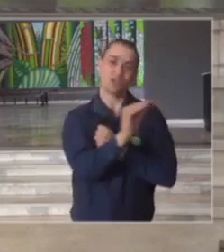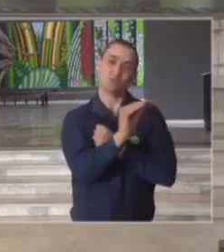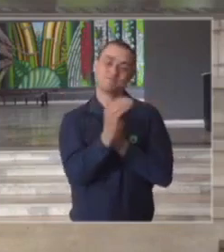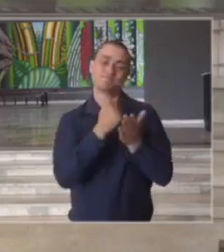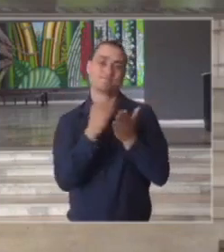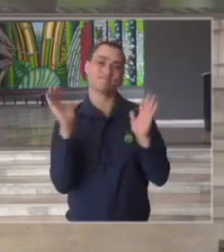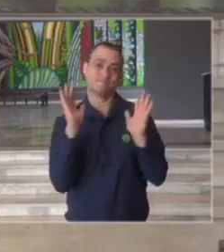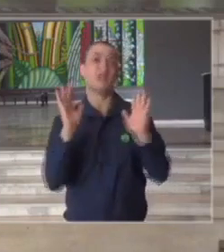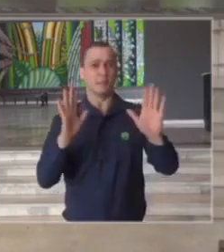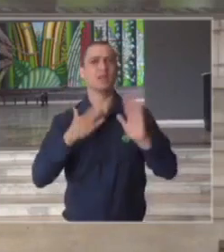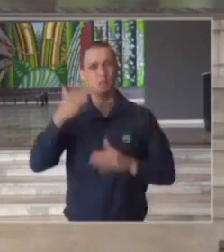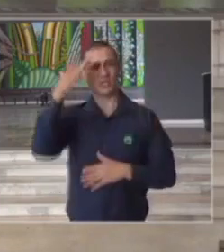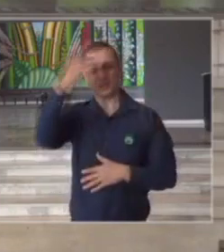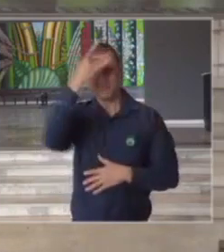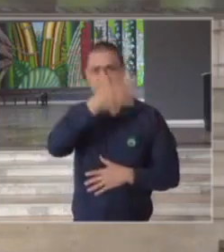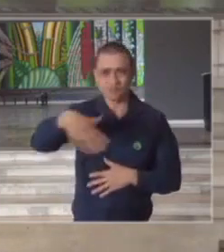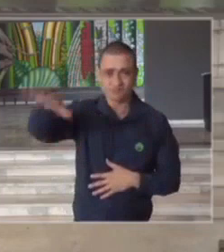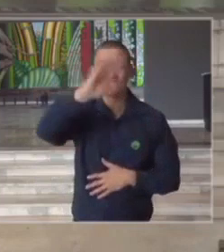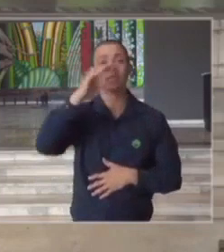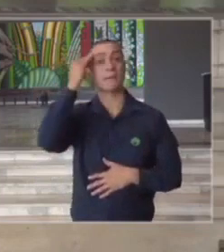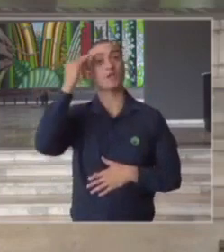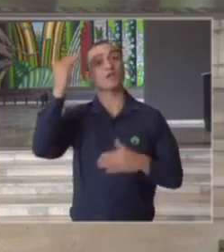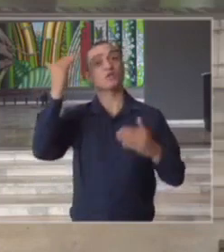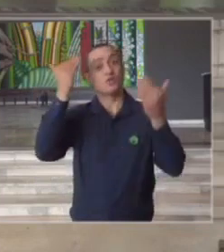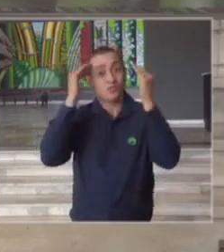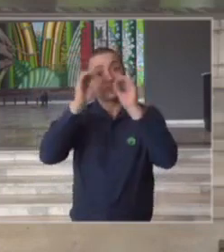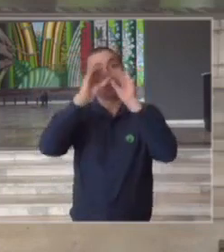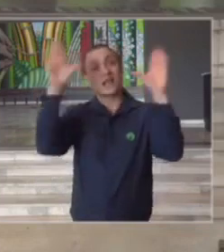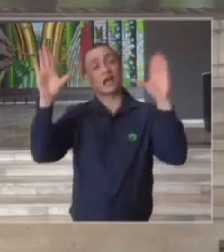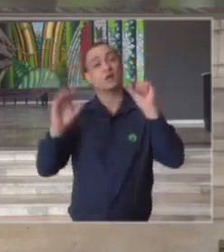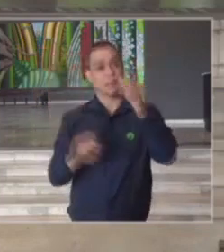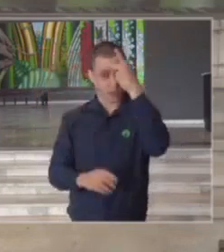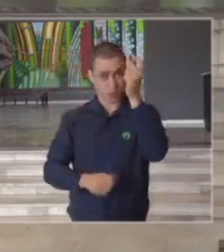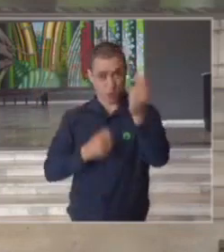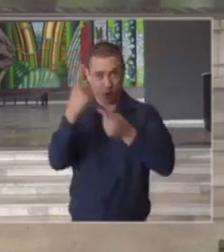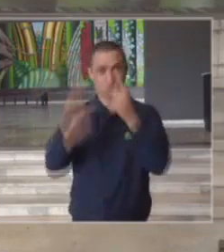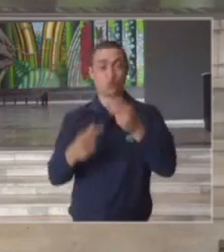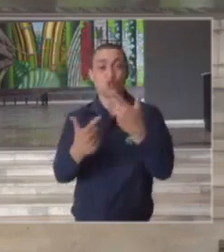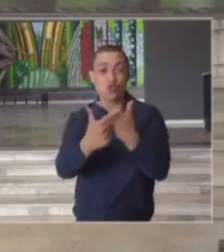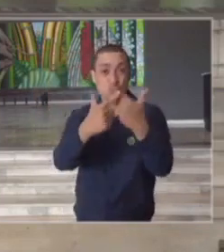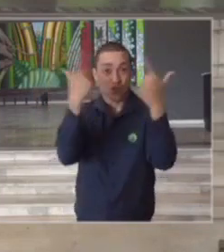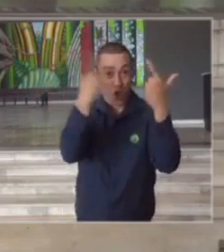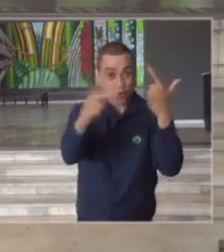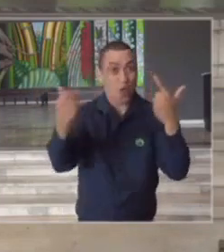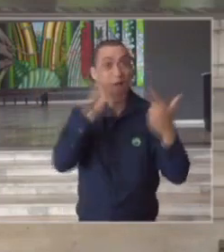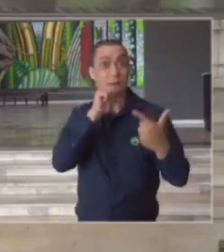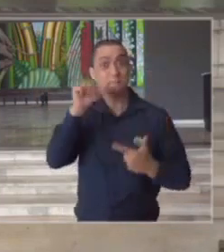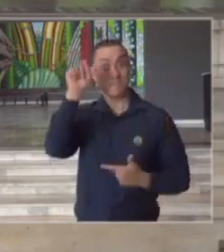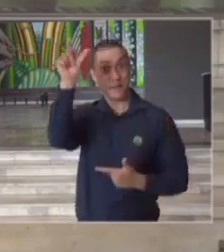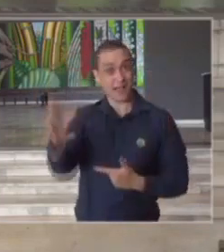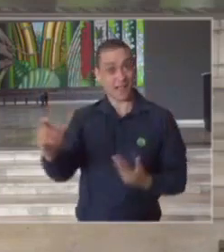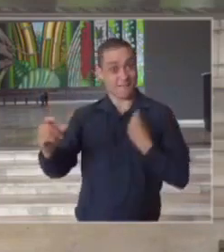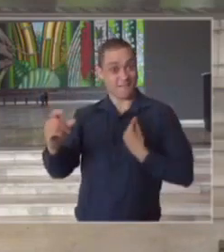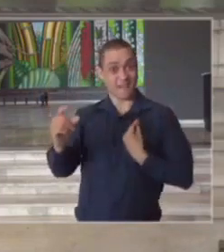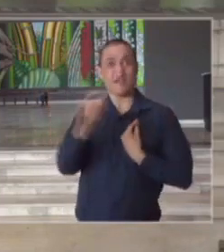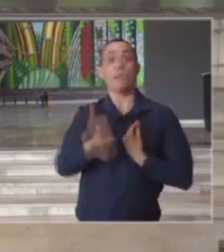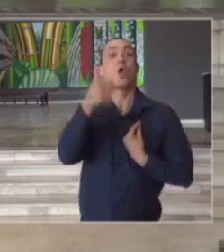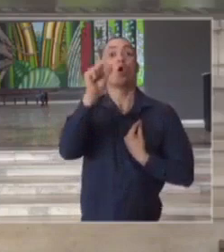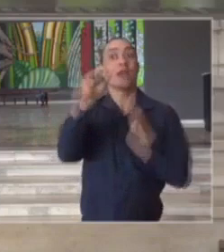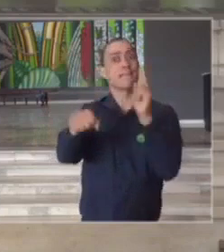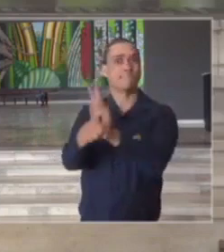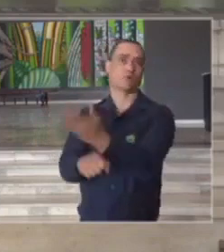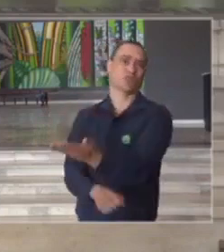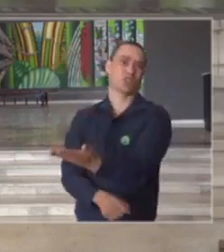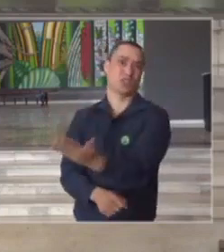certeza e convicção de que todas as pessoas saberão compreender as que ainda têm o privilégio de terem as suas mães que é melhor protegê